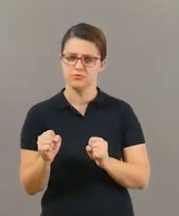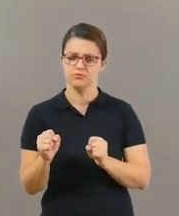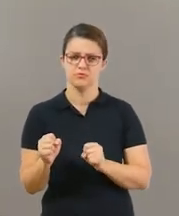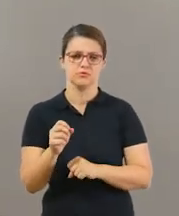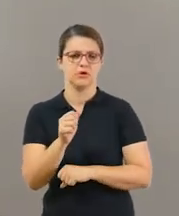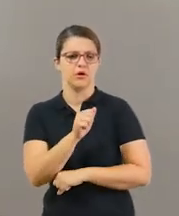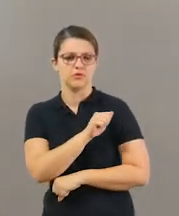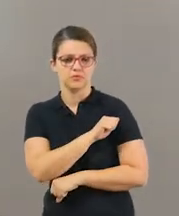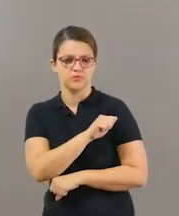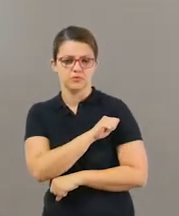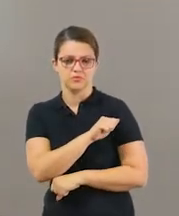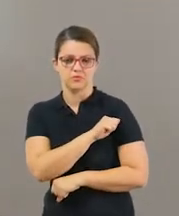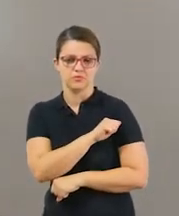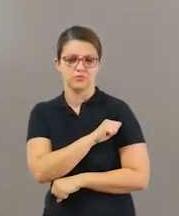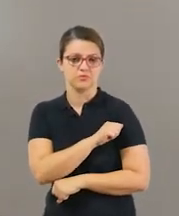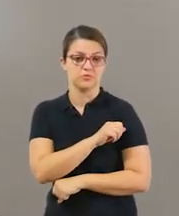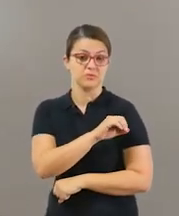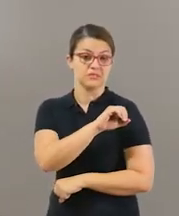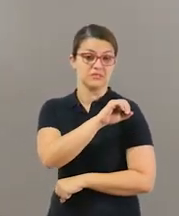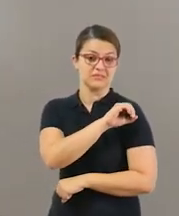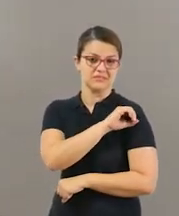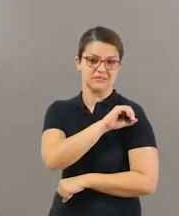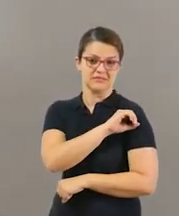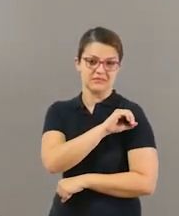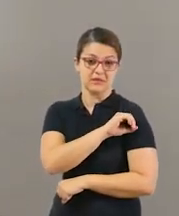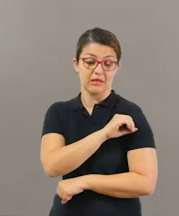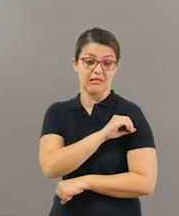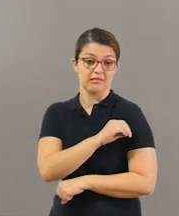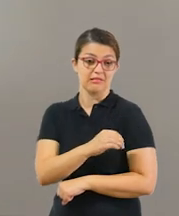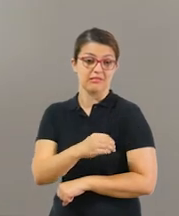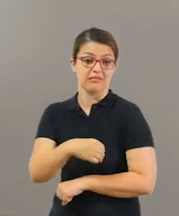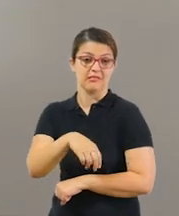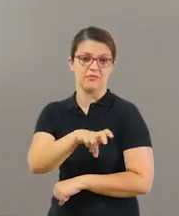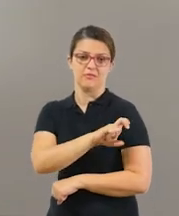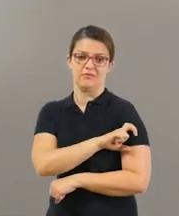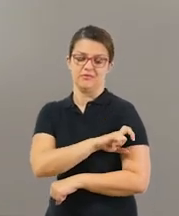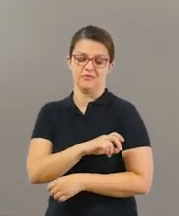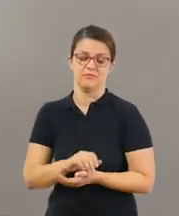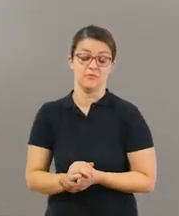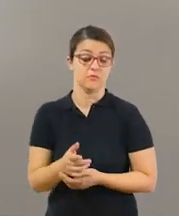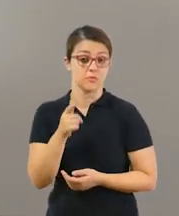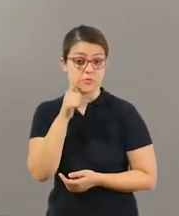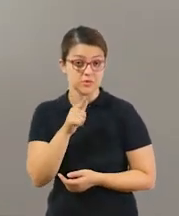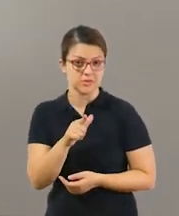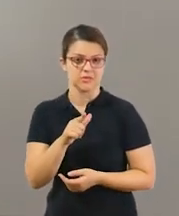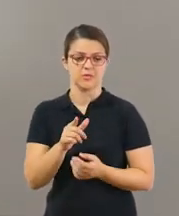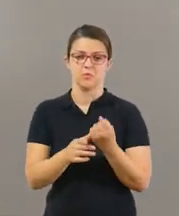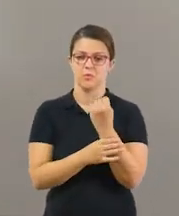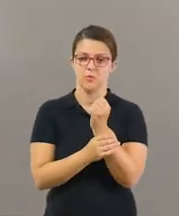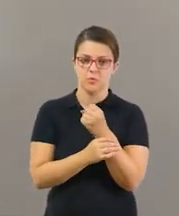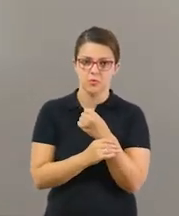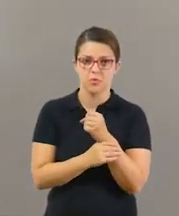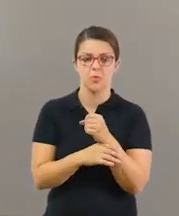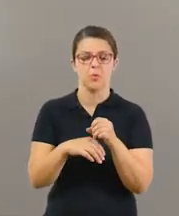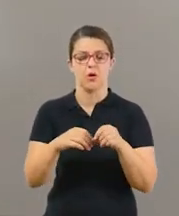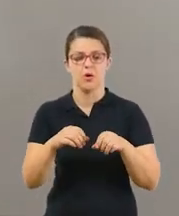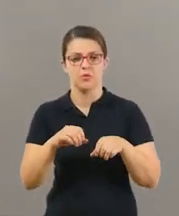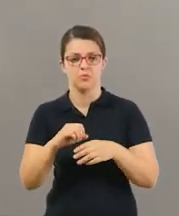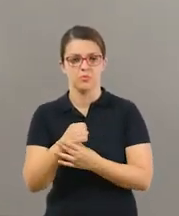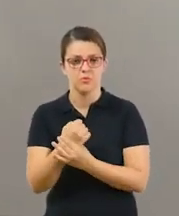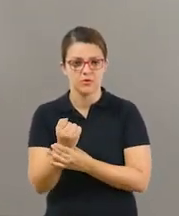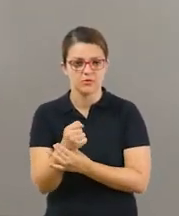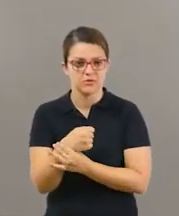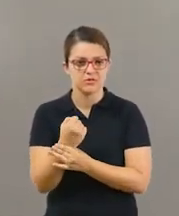o segundo ano, tá? É uma atividade onde a criança vai conseguir melhorar a sua coordenação motora óculo manual, que ela vai manusear objetos.